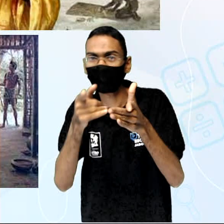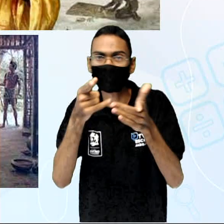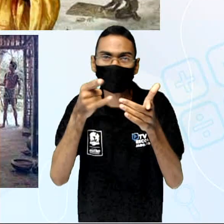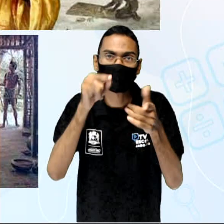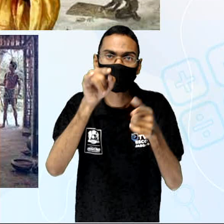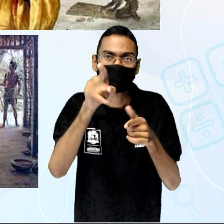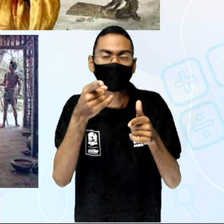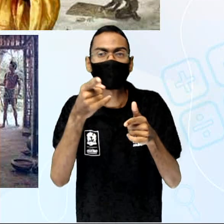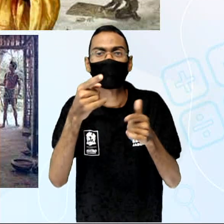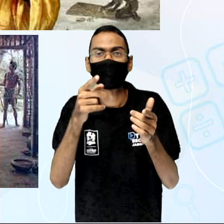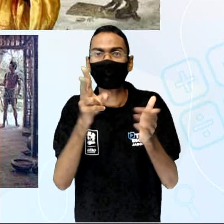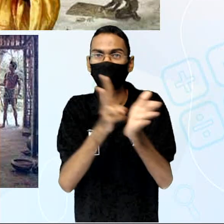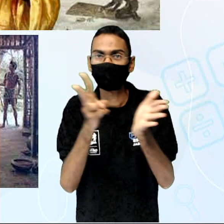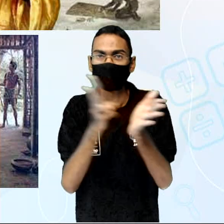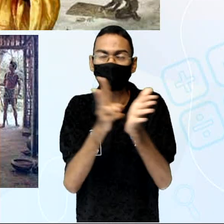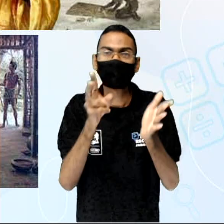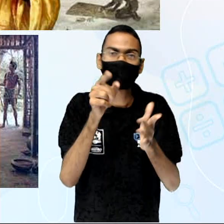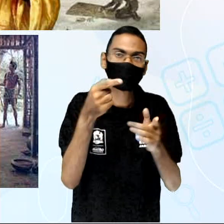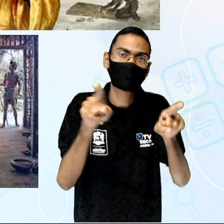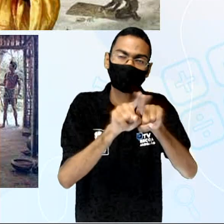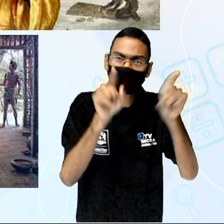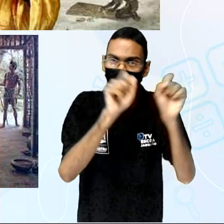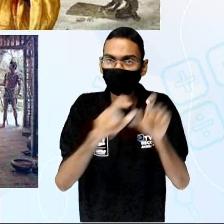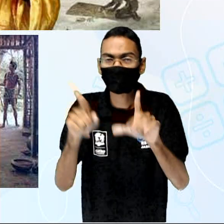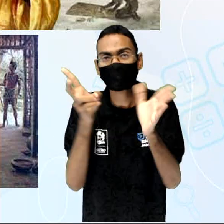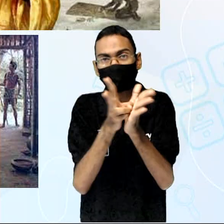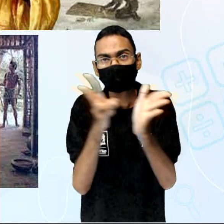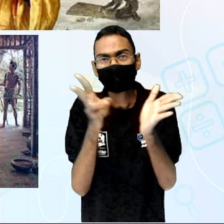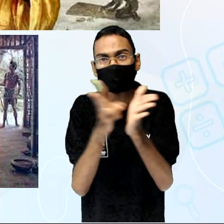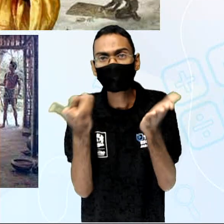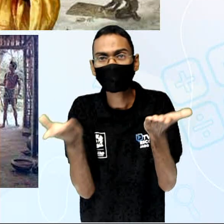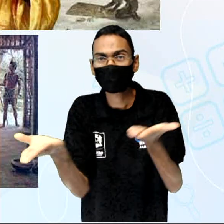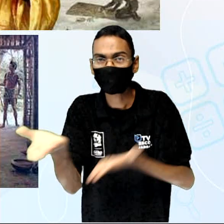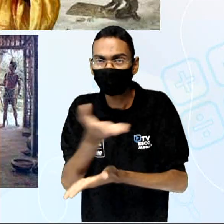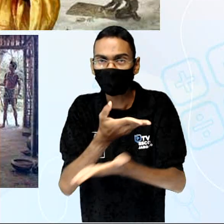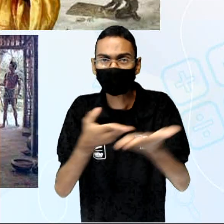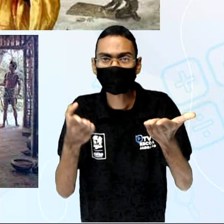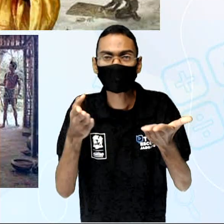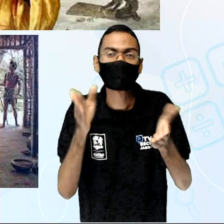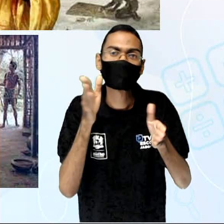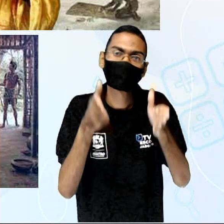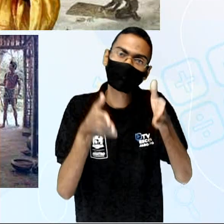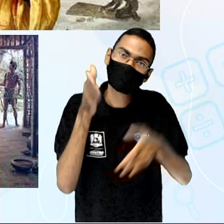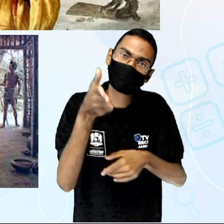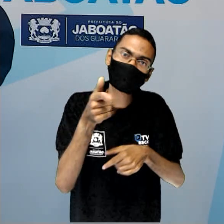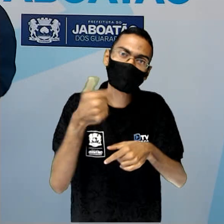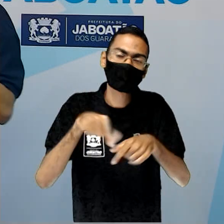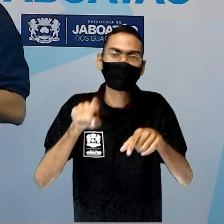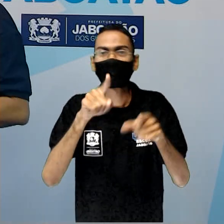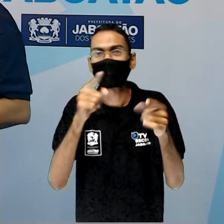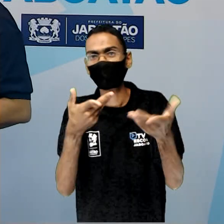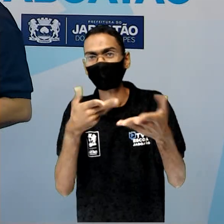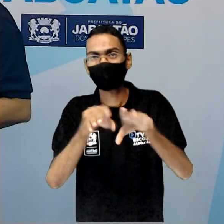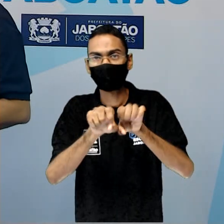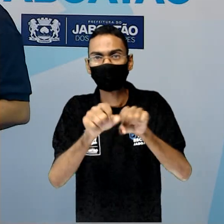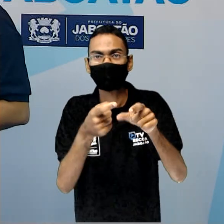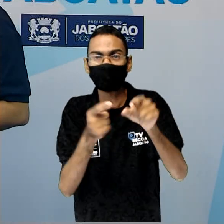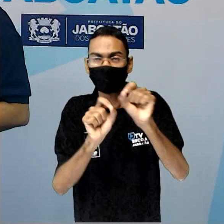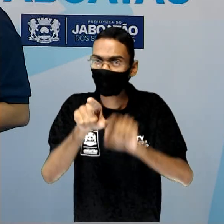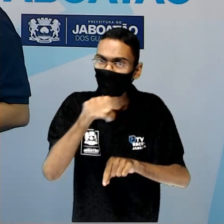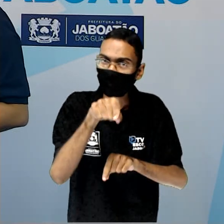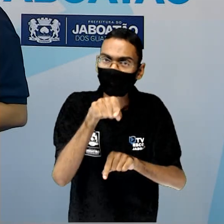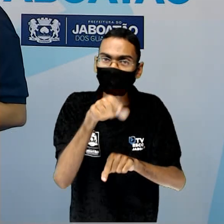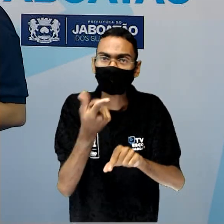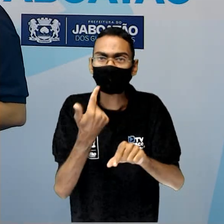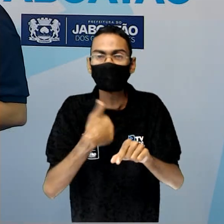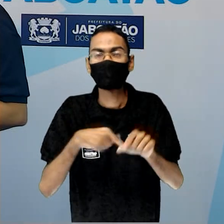africana brincando, participando de uma formação. Trago de volta uma imagem que vocês já viram numa aula anterior, sobre a